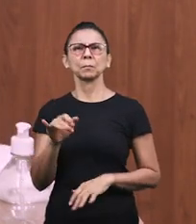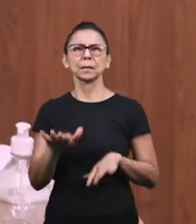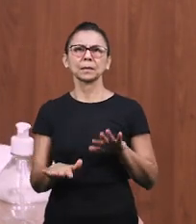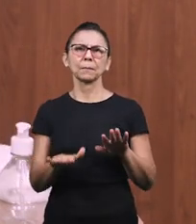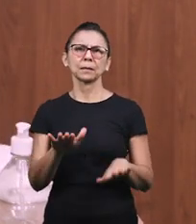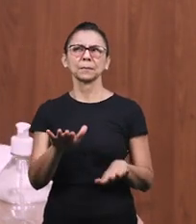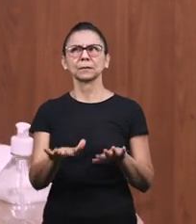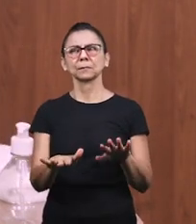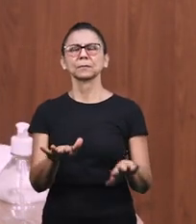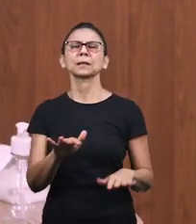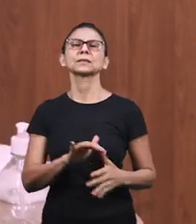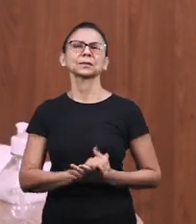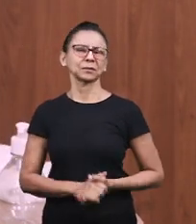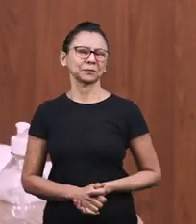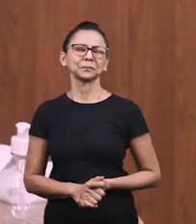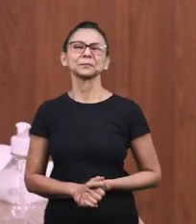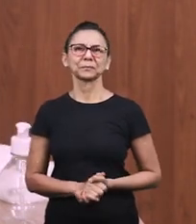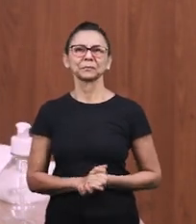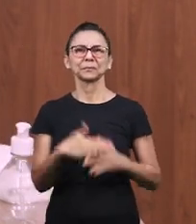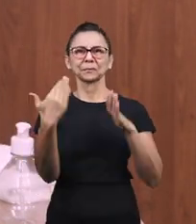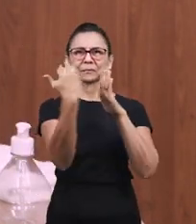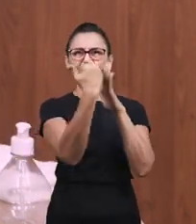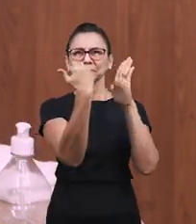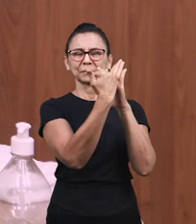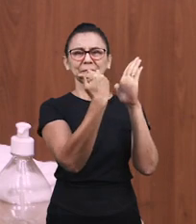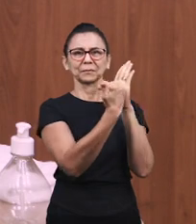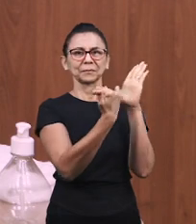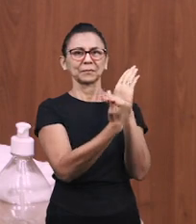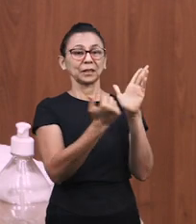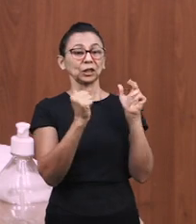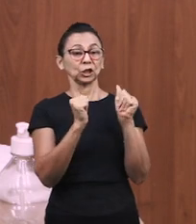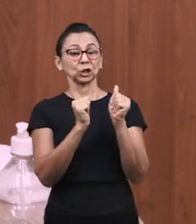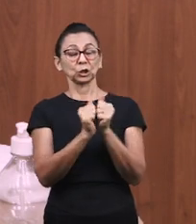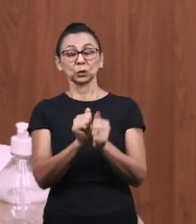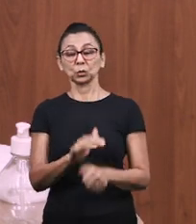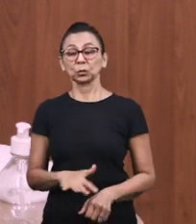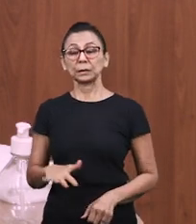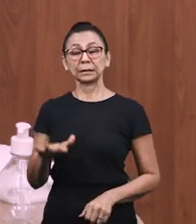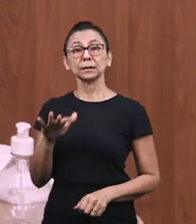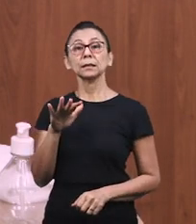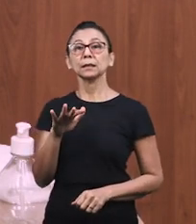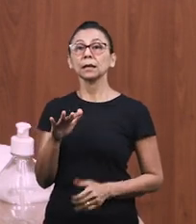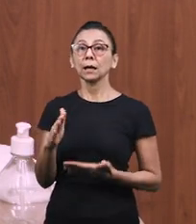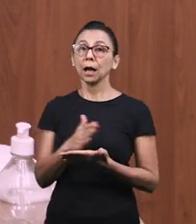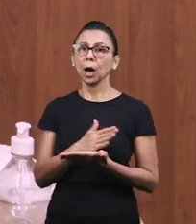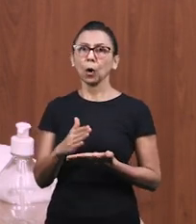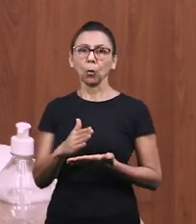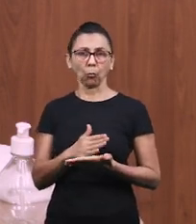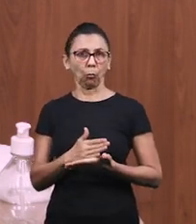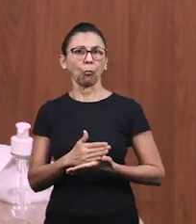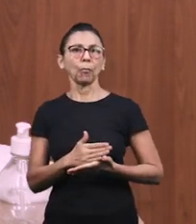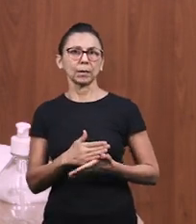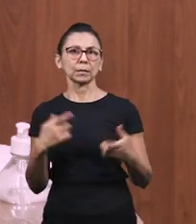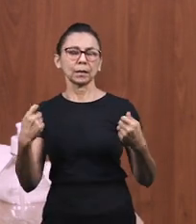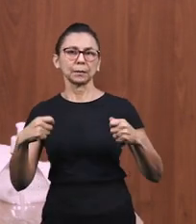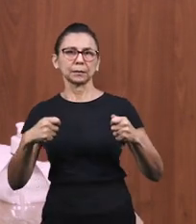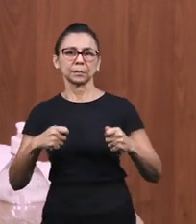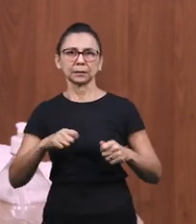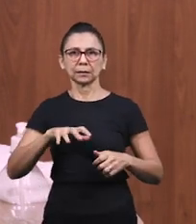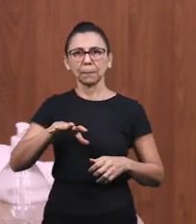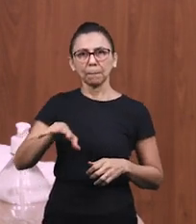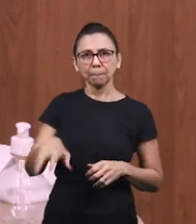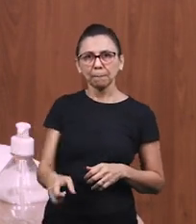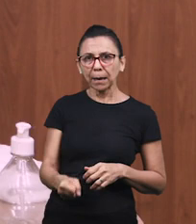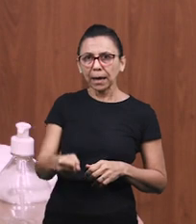passo a passo seja feito várias vezes, junto com a criança. Algumas podem até precisar de ajuda física, que